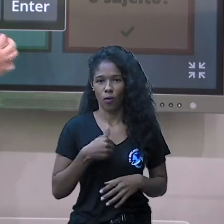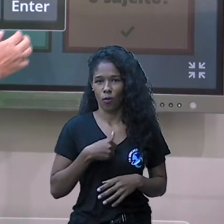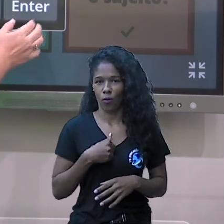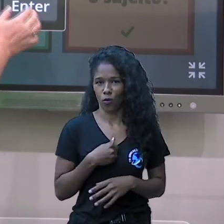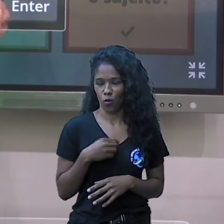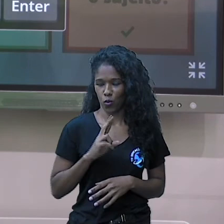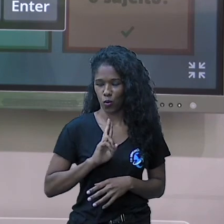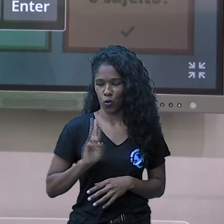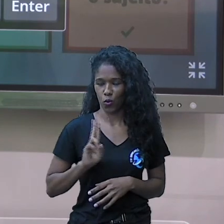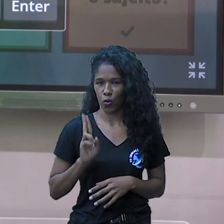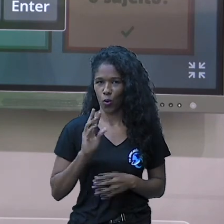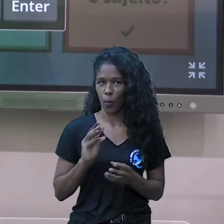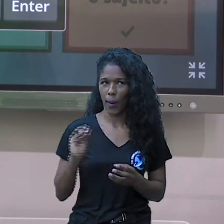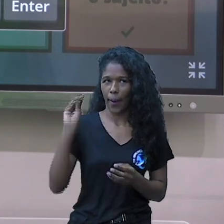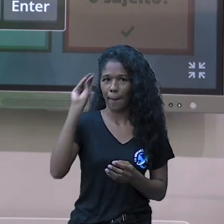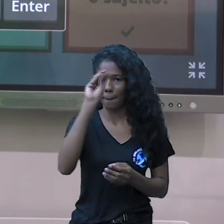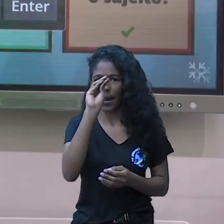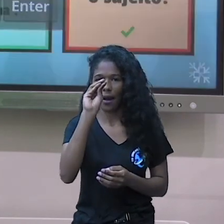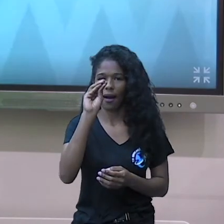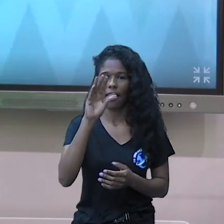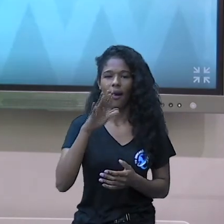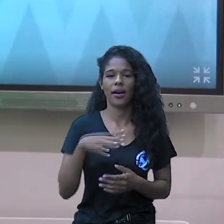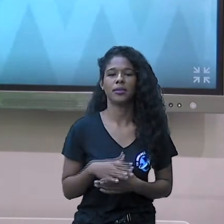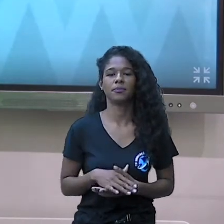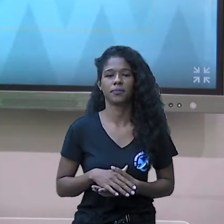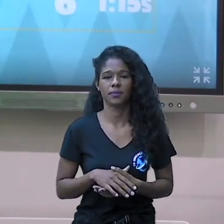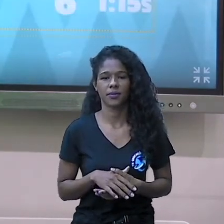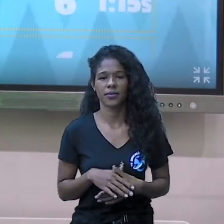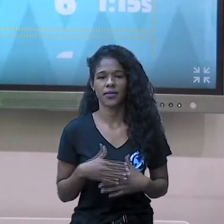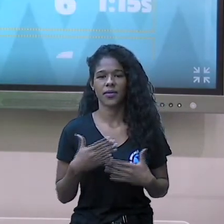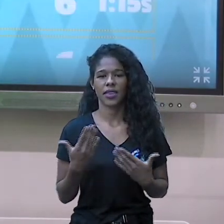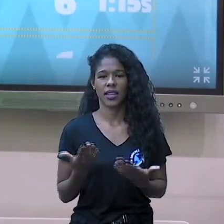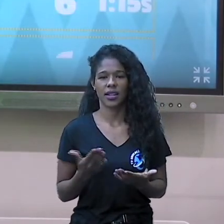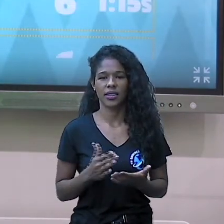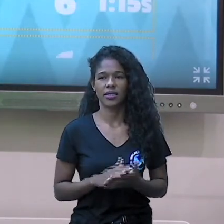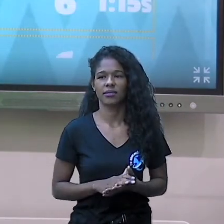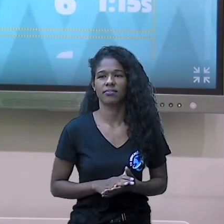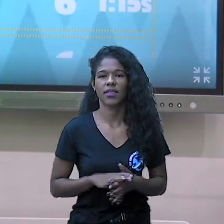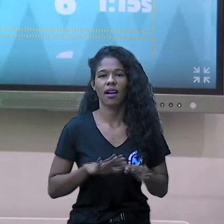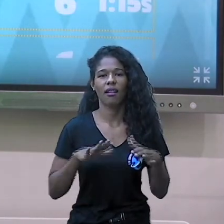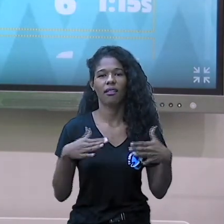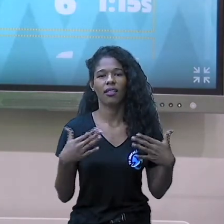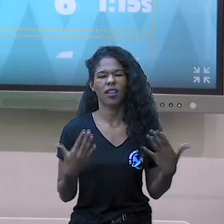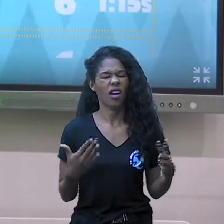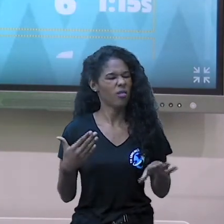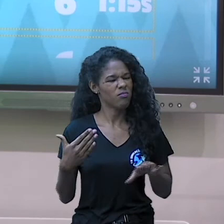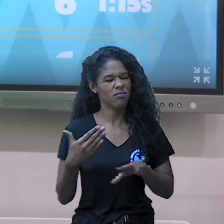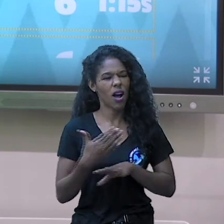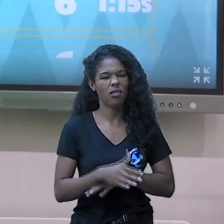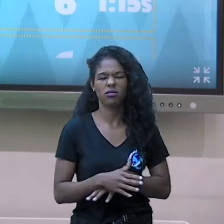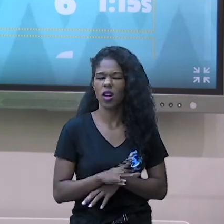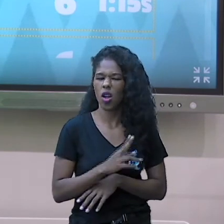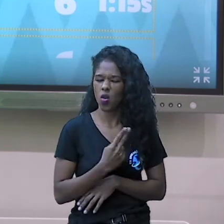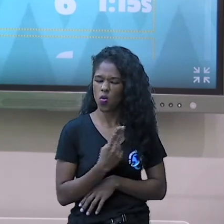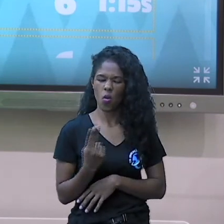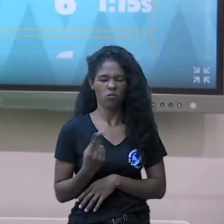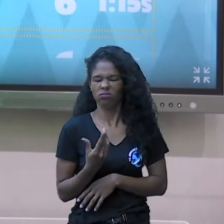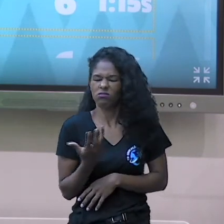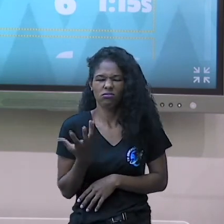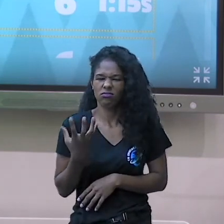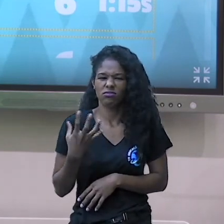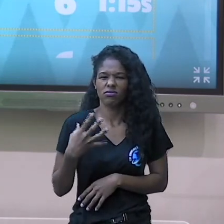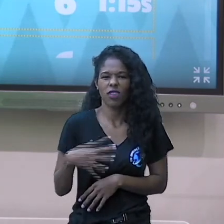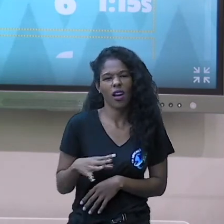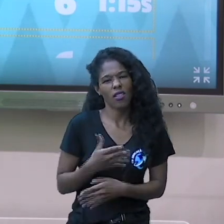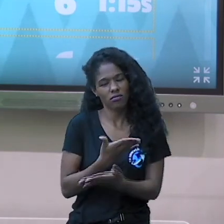Coloquei letra minúscula. Vamos lá? Ignorar. Ignorei. Deixa pra lá. Passei. Não vou colocar meu nome, não. Vou deixar